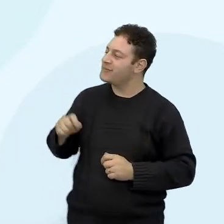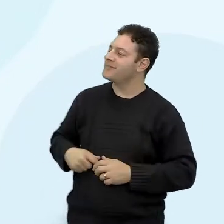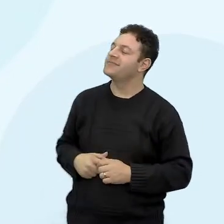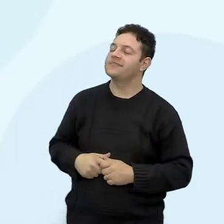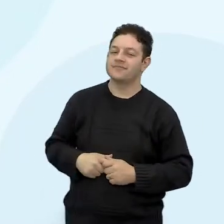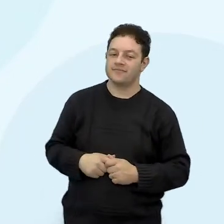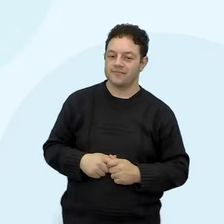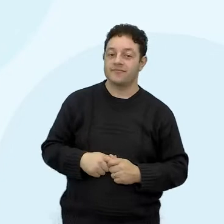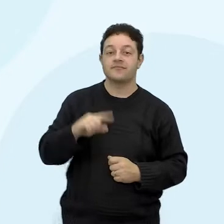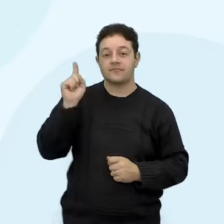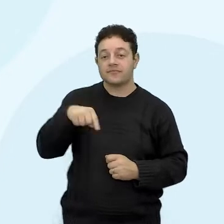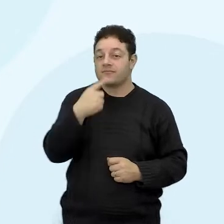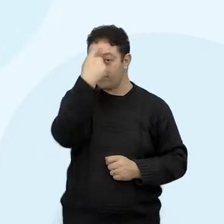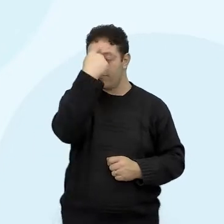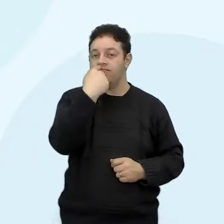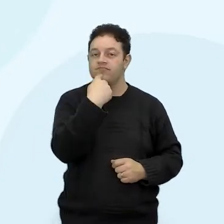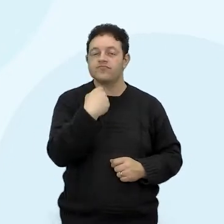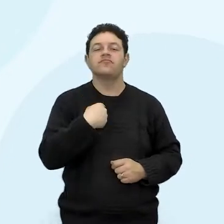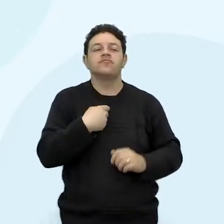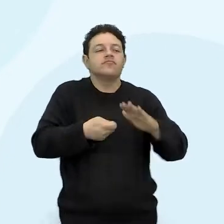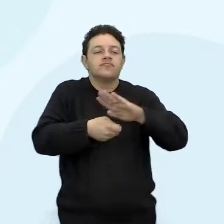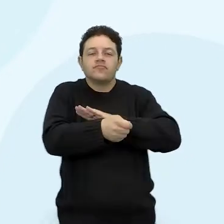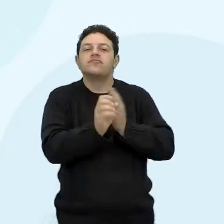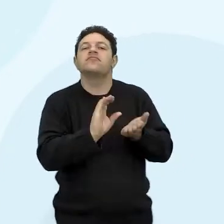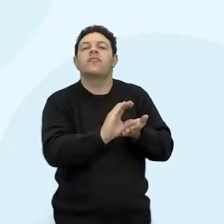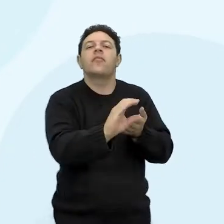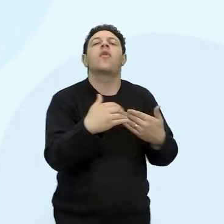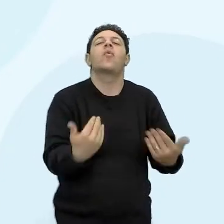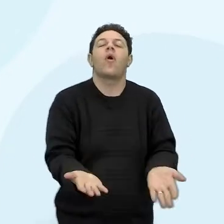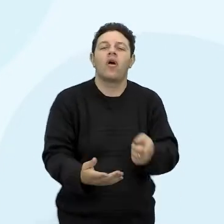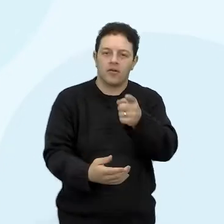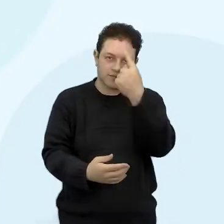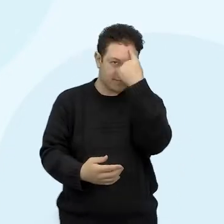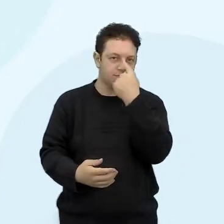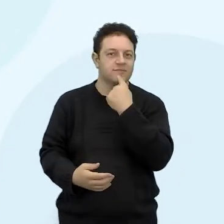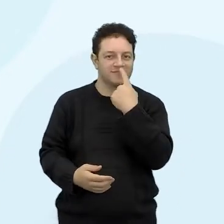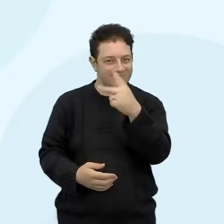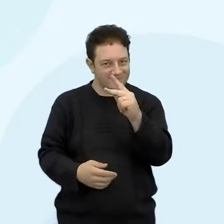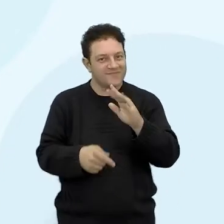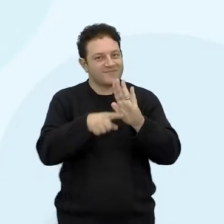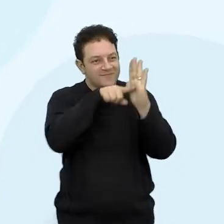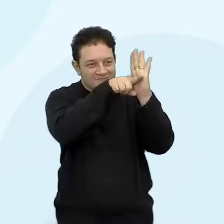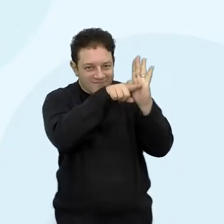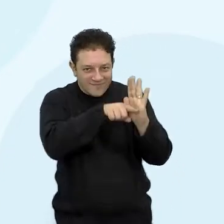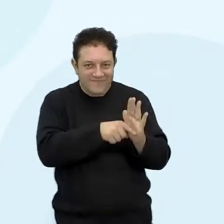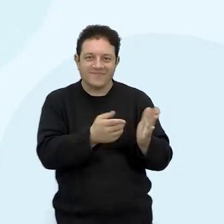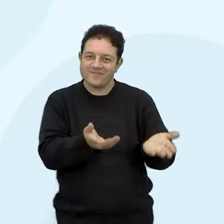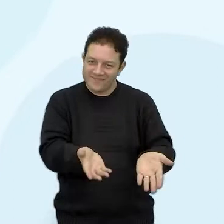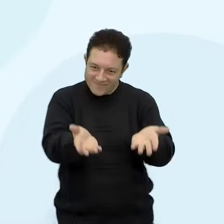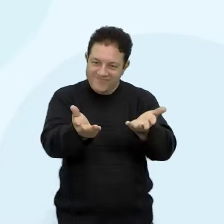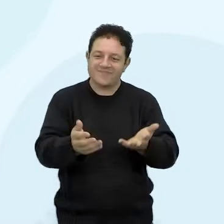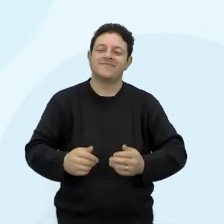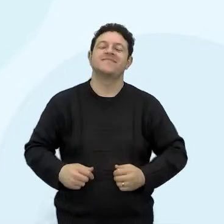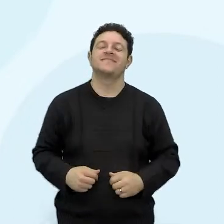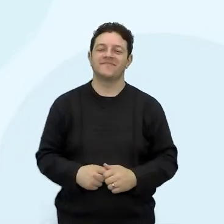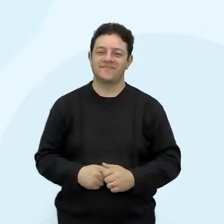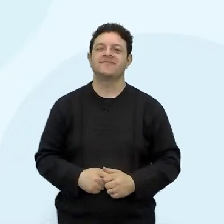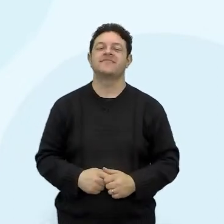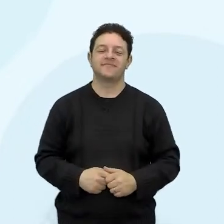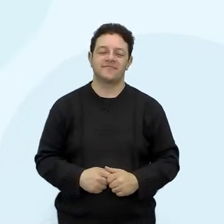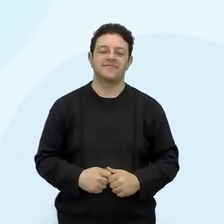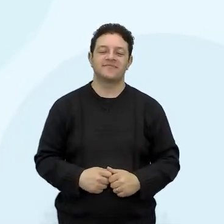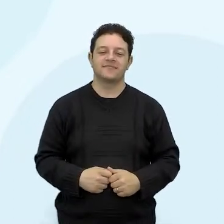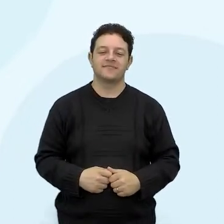investidor. Pesquisar o perfil investidor aí de vocês.